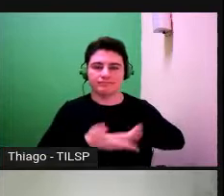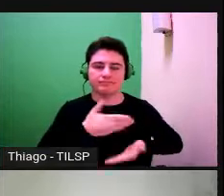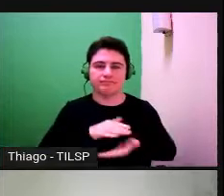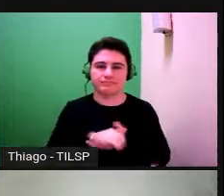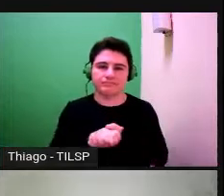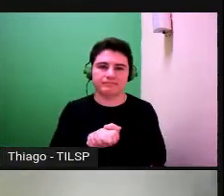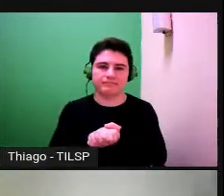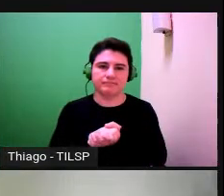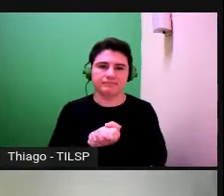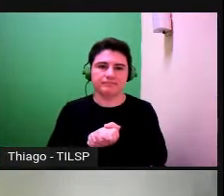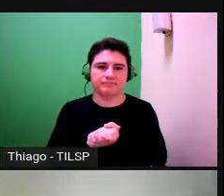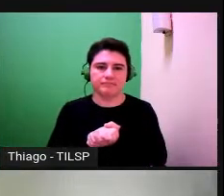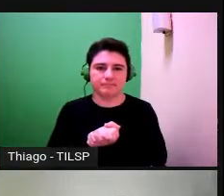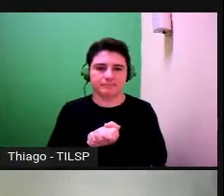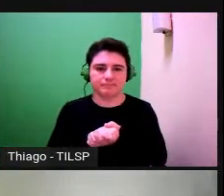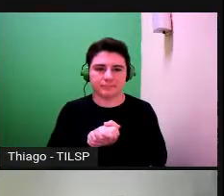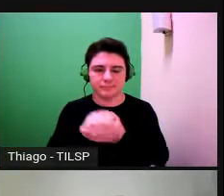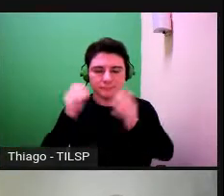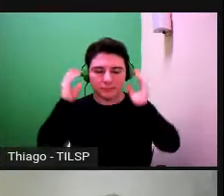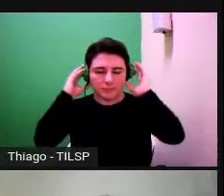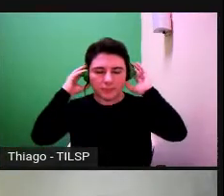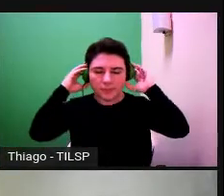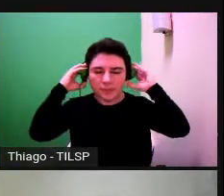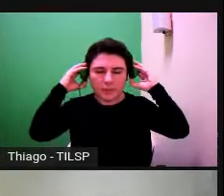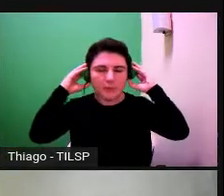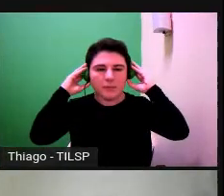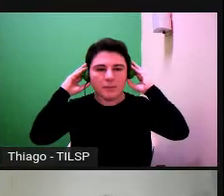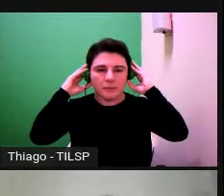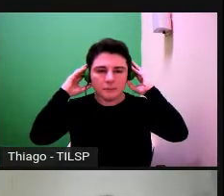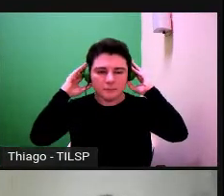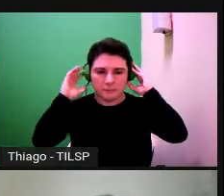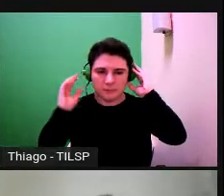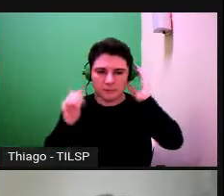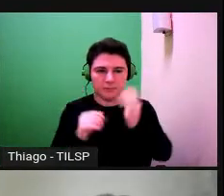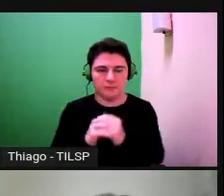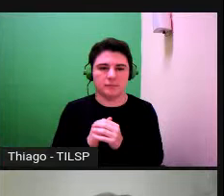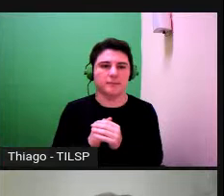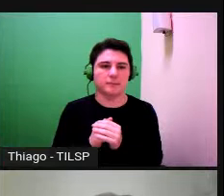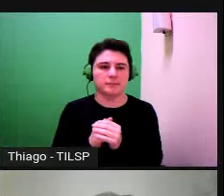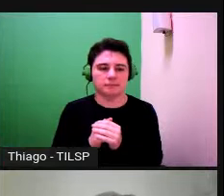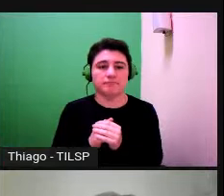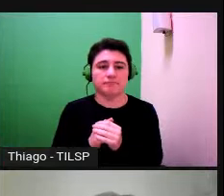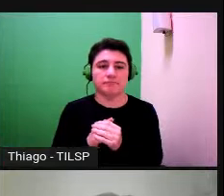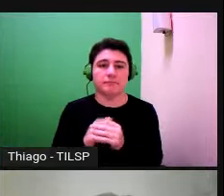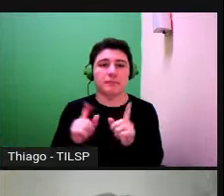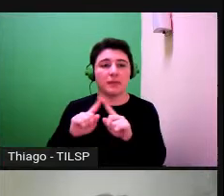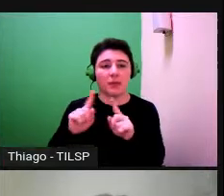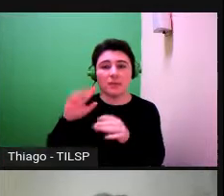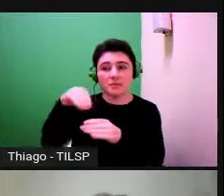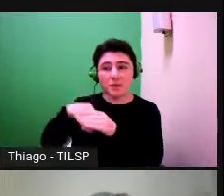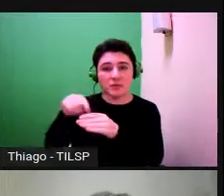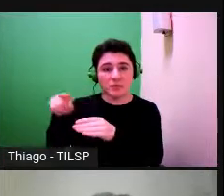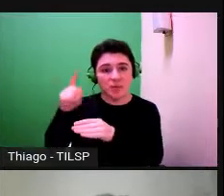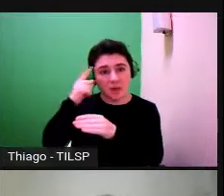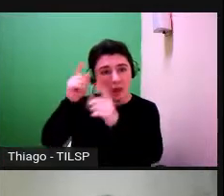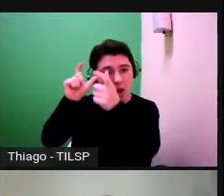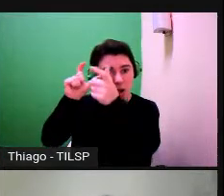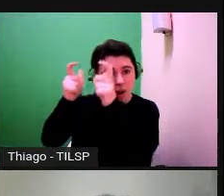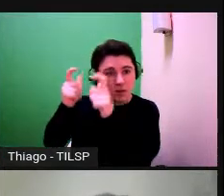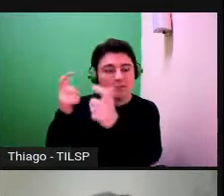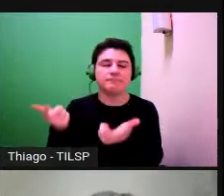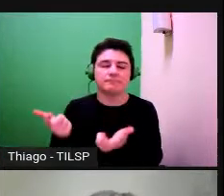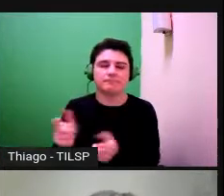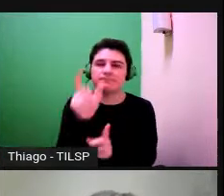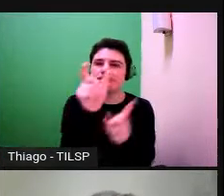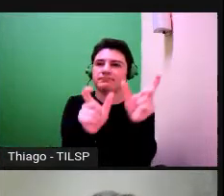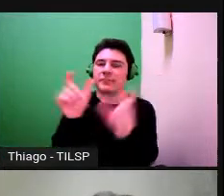textos e géneros de texto divulgação científica dentro desta lógica cada pessoa que